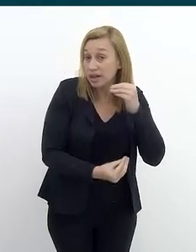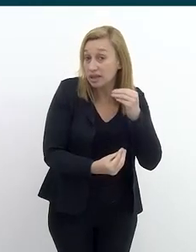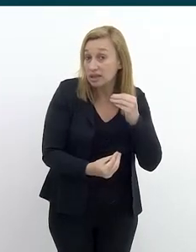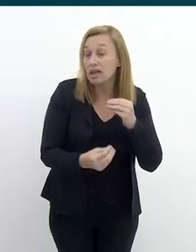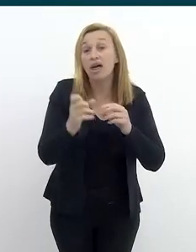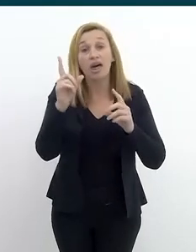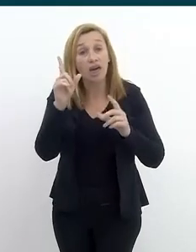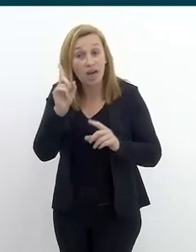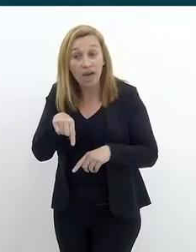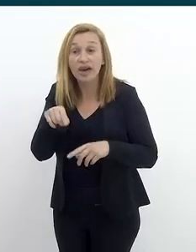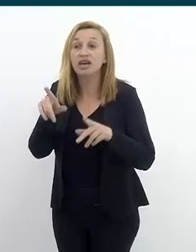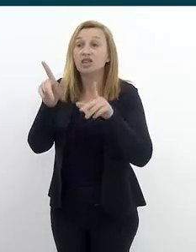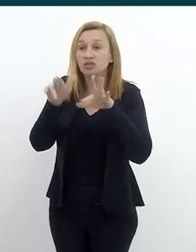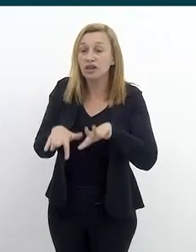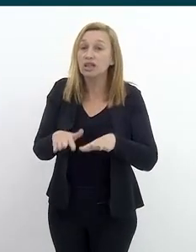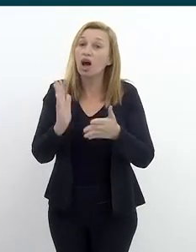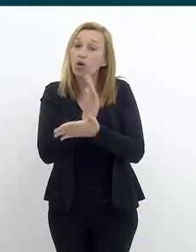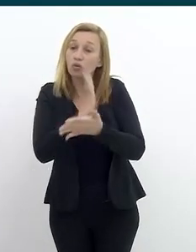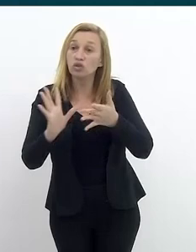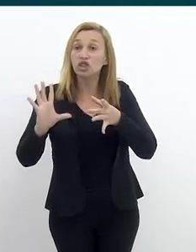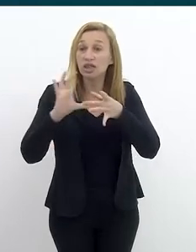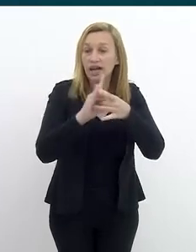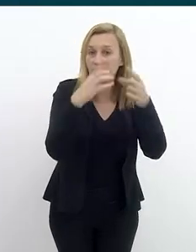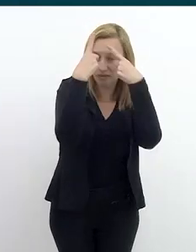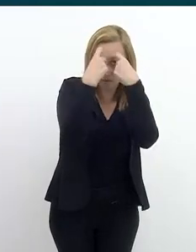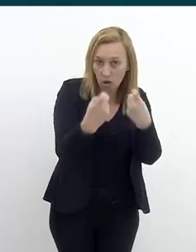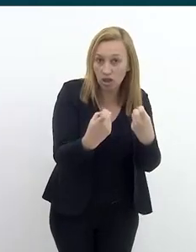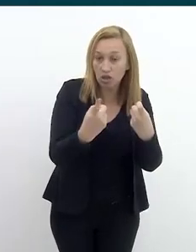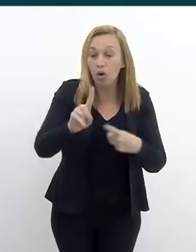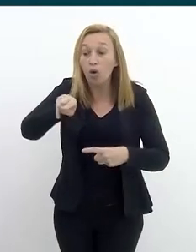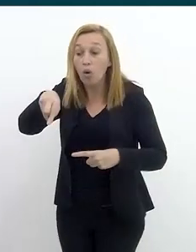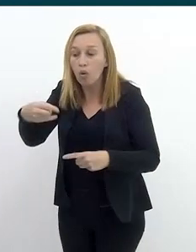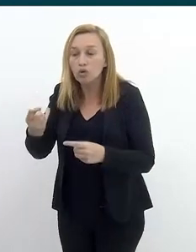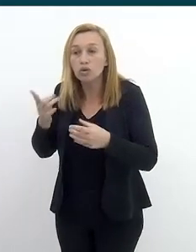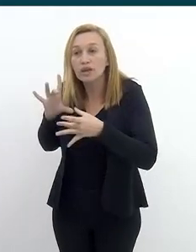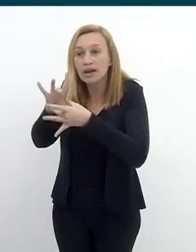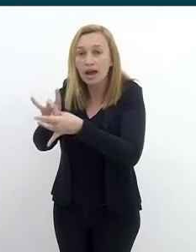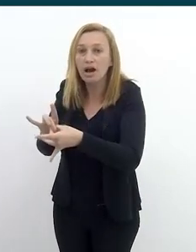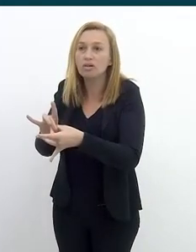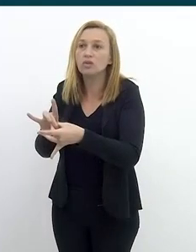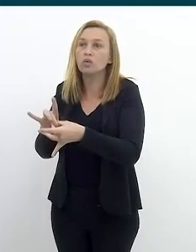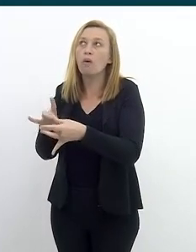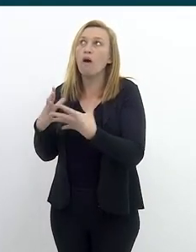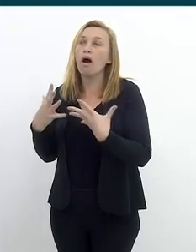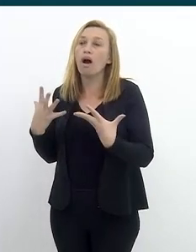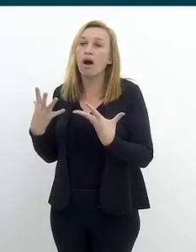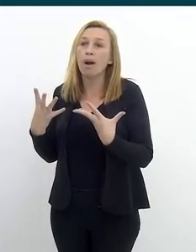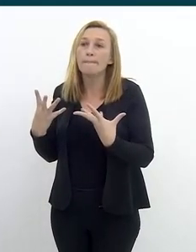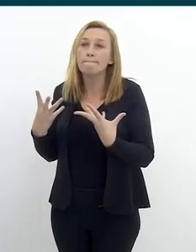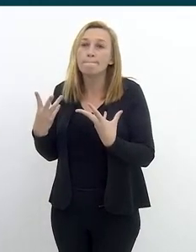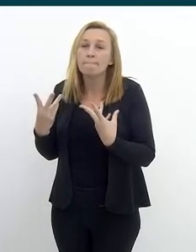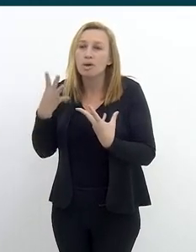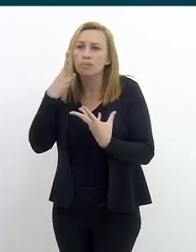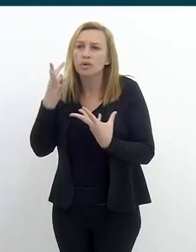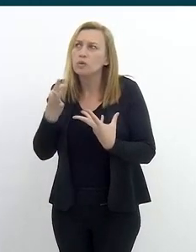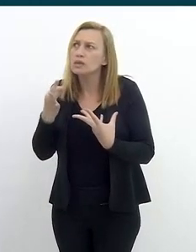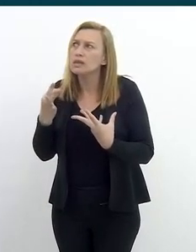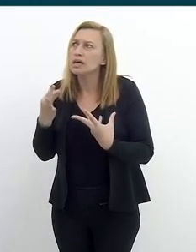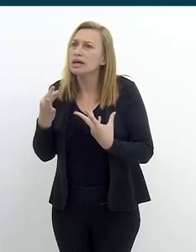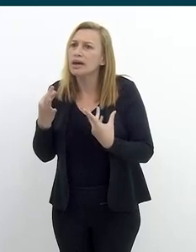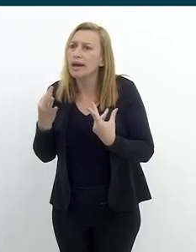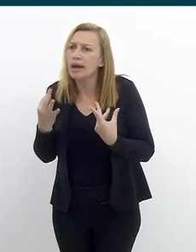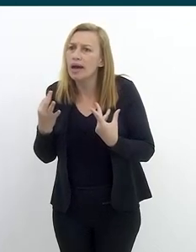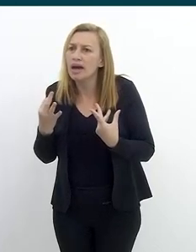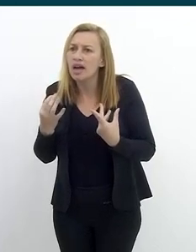diferente. Alguns ligados à violência, né? Alguns, muitos ligados ao que, no CICV, a gente chama de